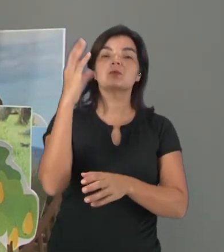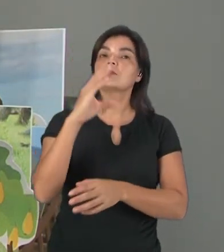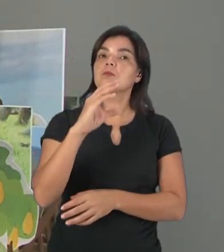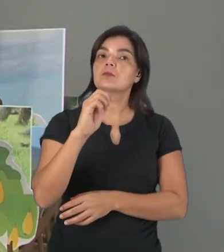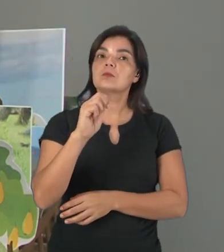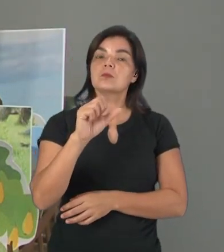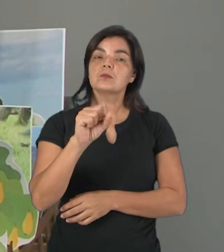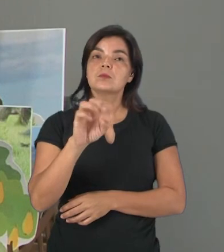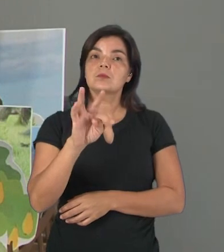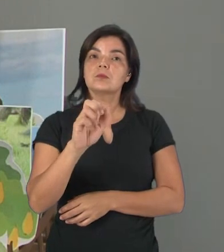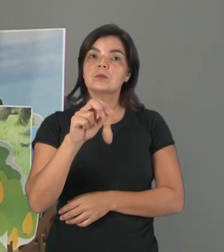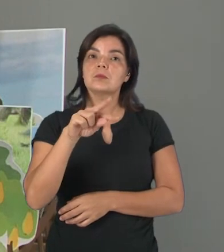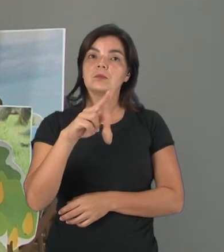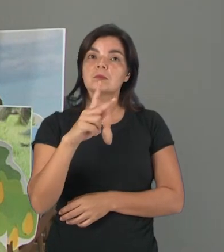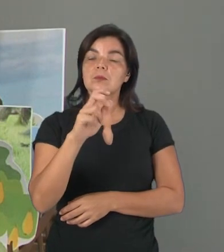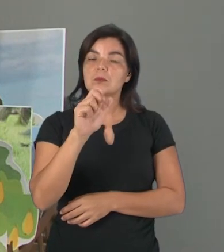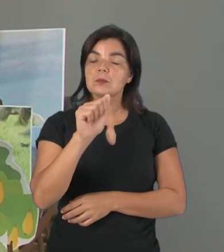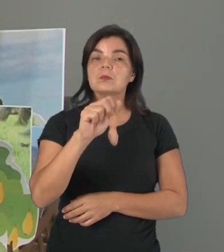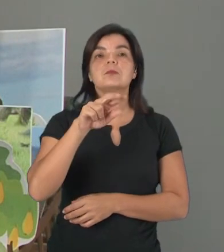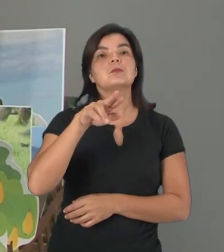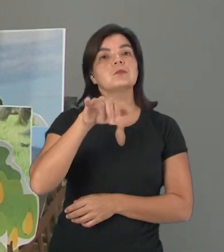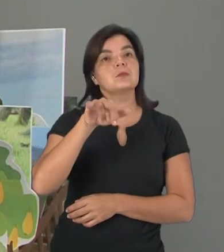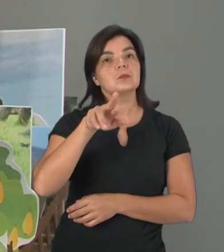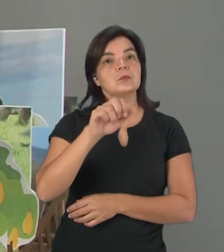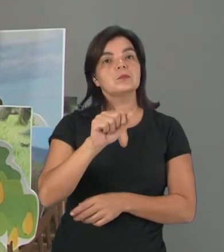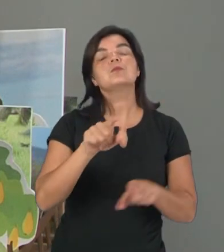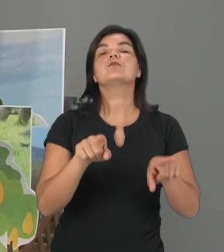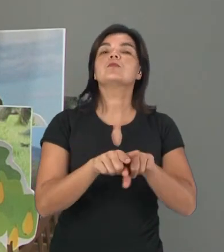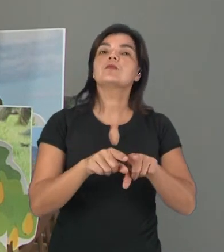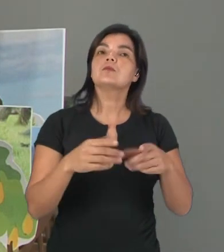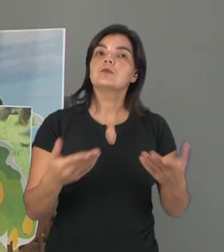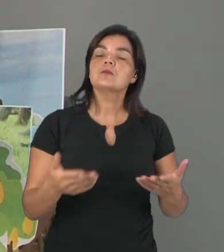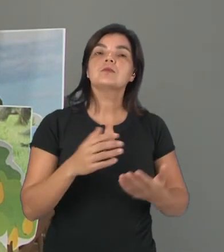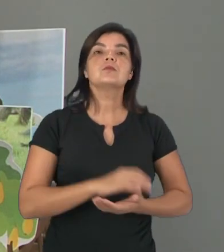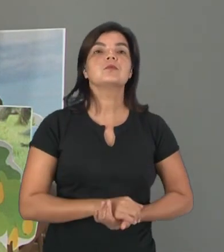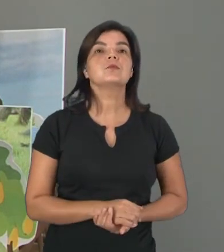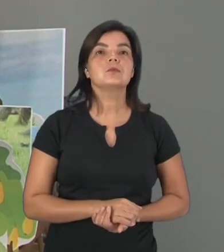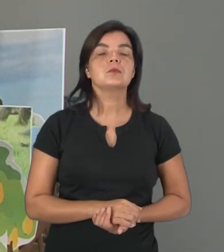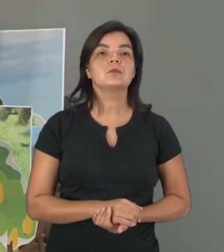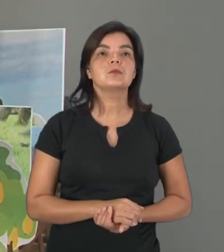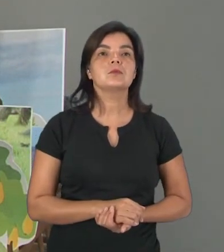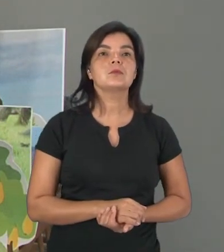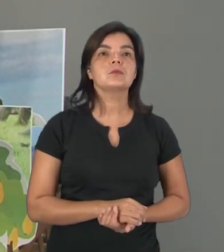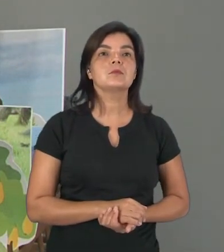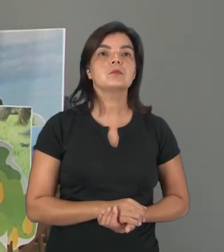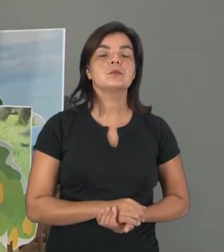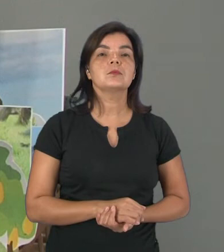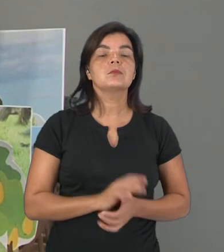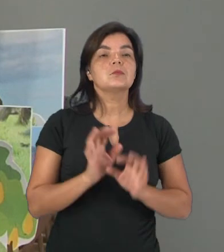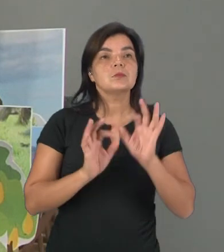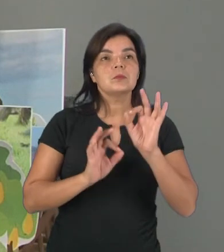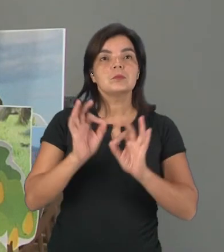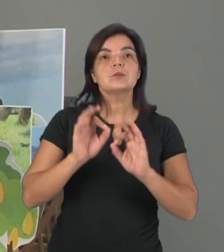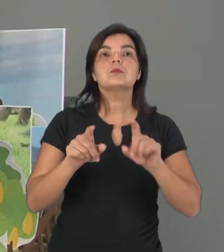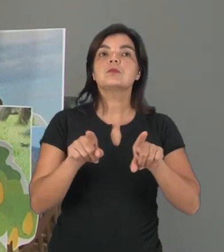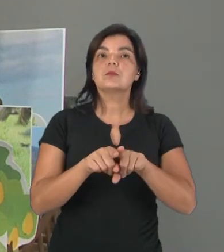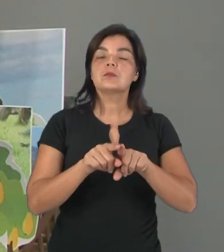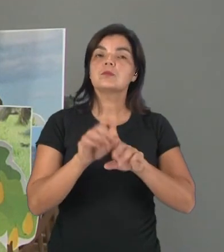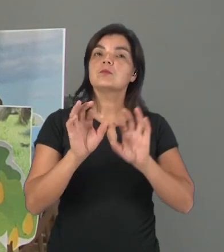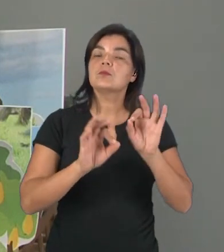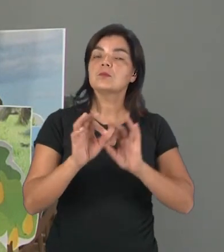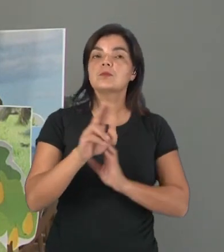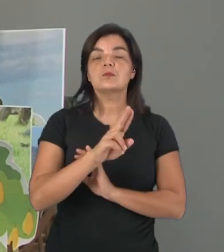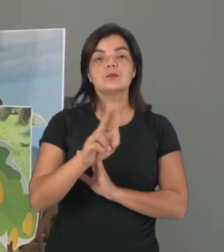as suas flores sejam polenizadas. E assim, com essa polenização, é